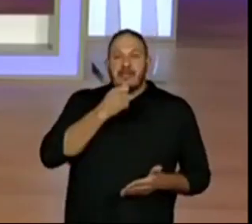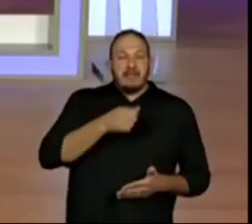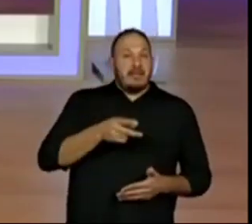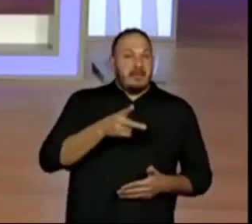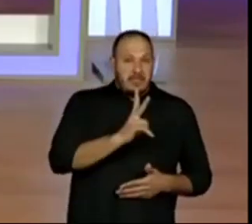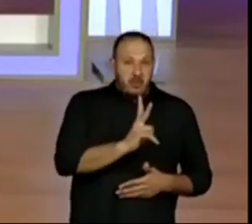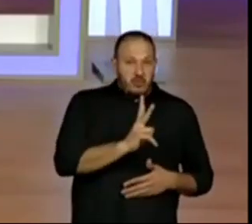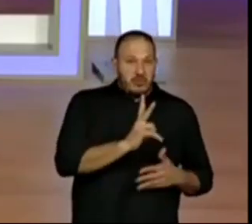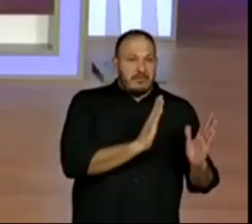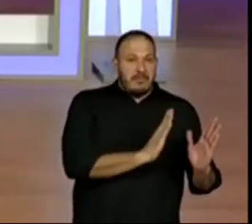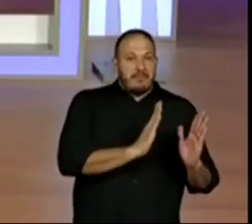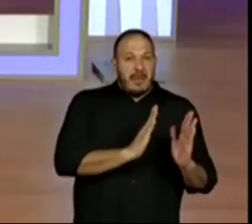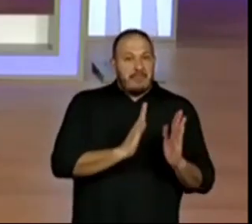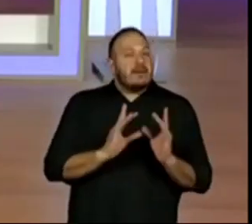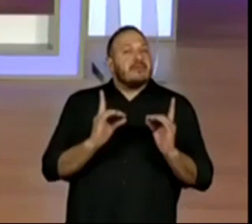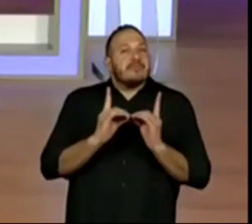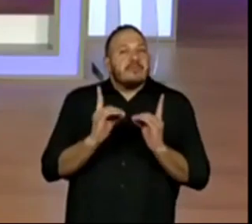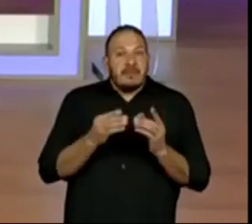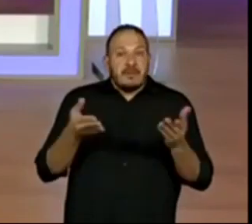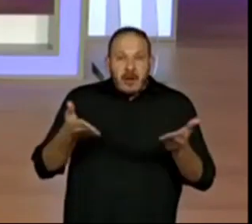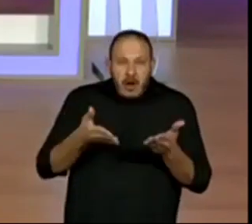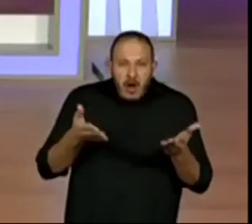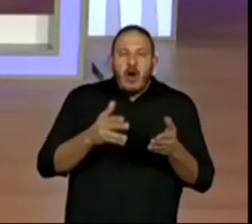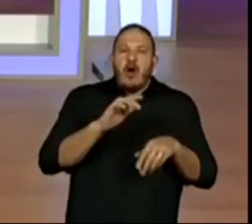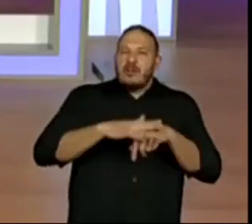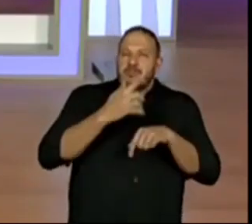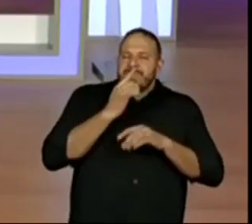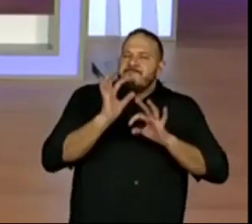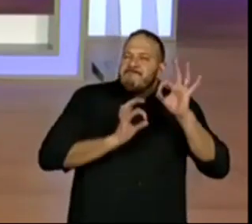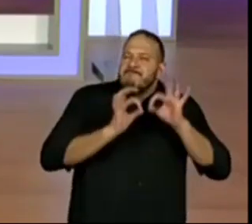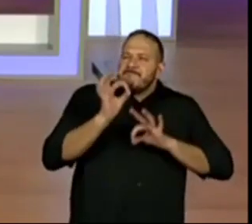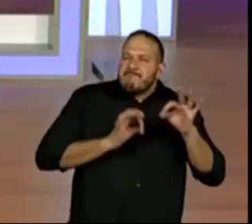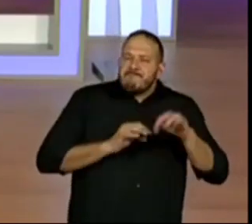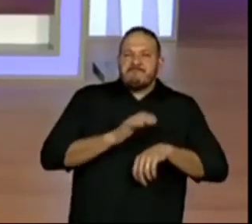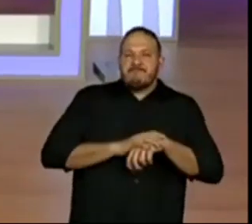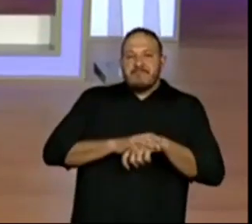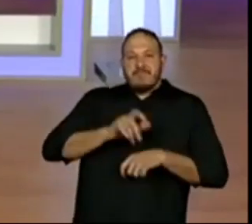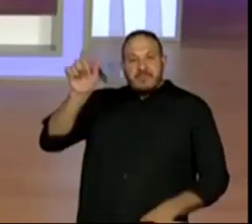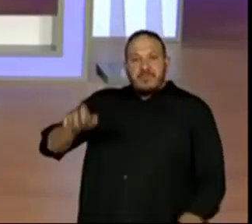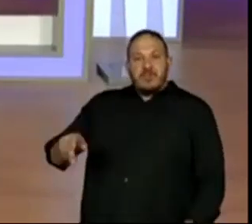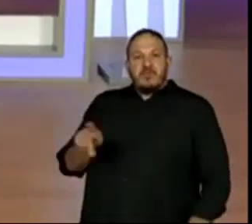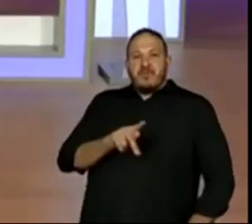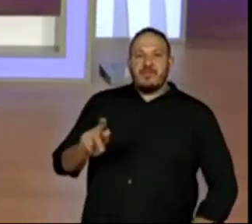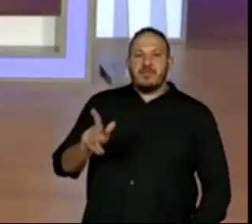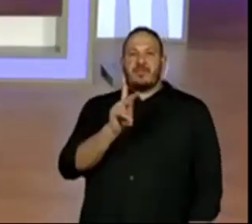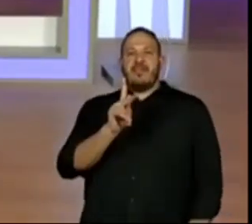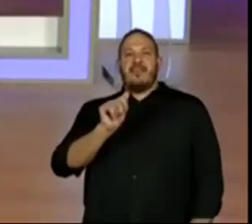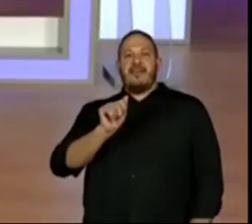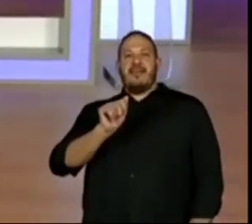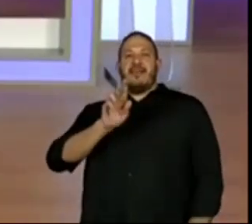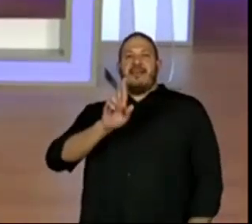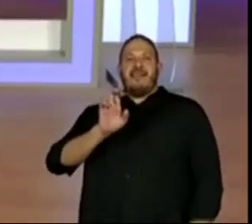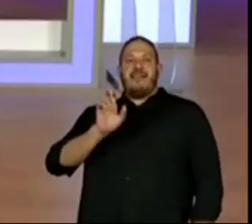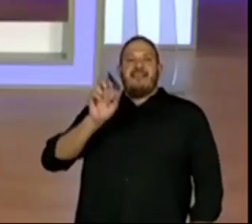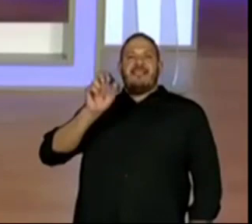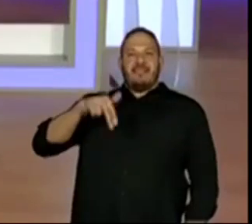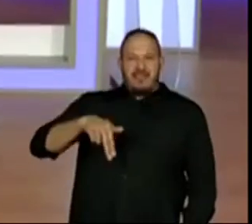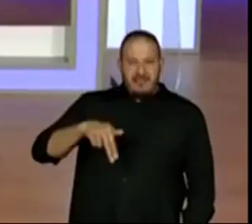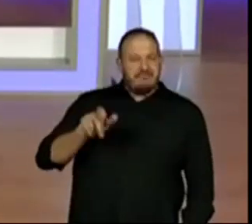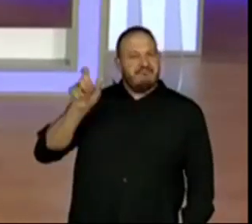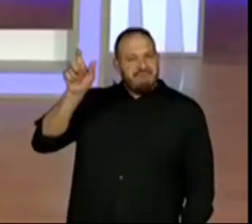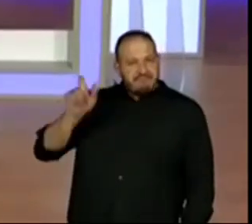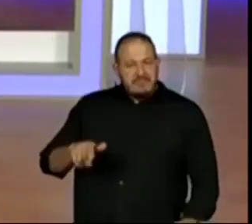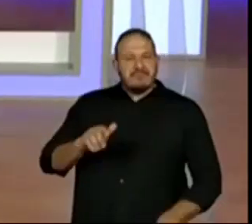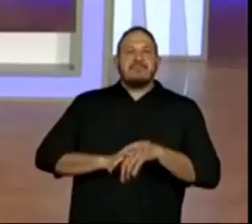didática com muito carinho, preparada pela professora Karen. E vocês que estão chegando, se preparem,